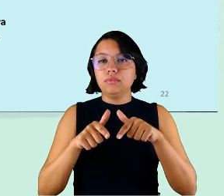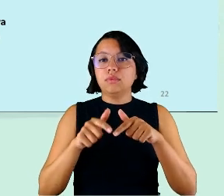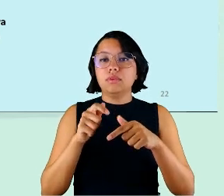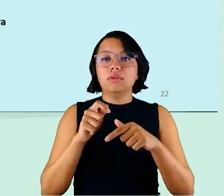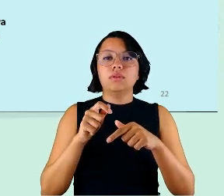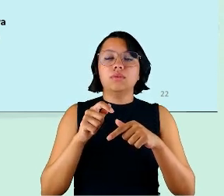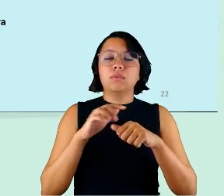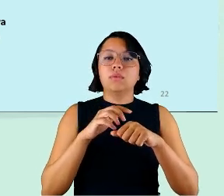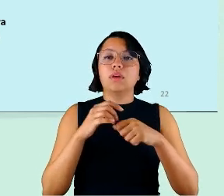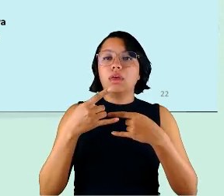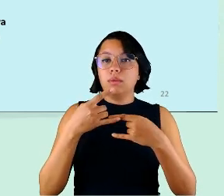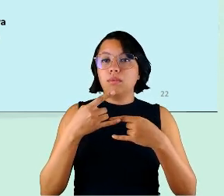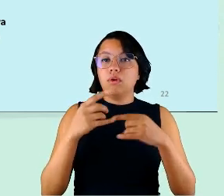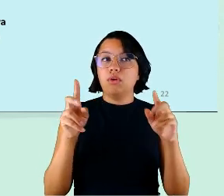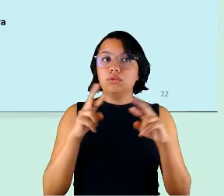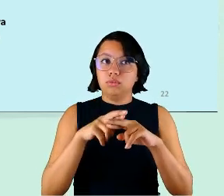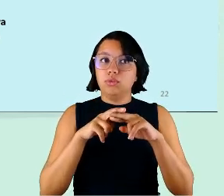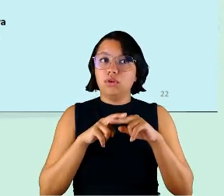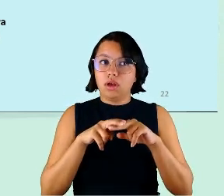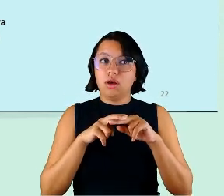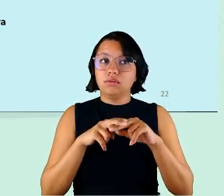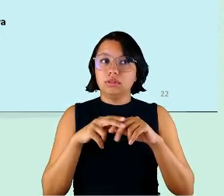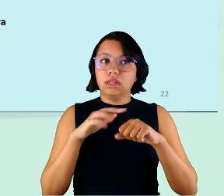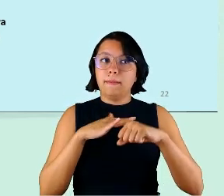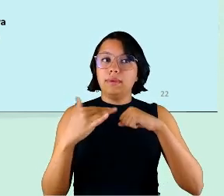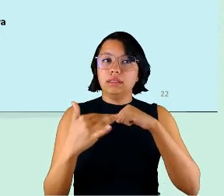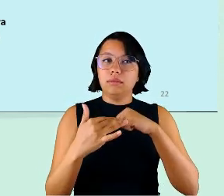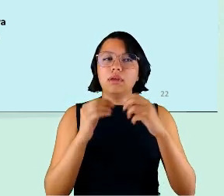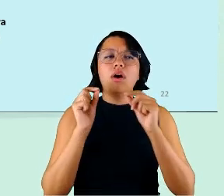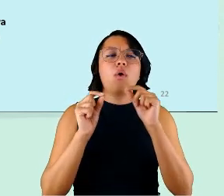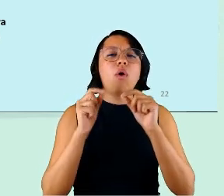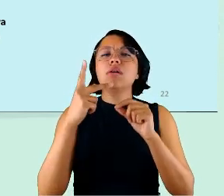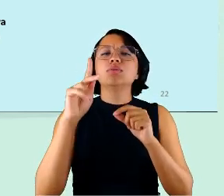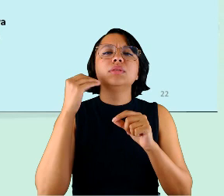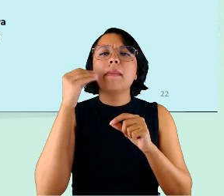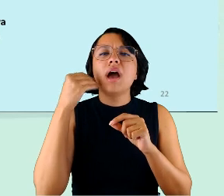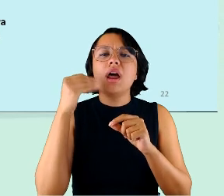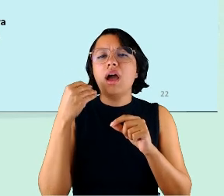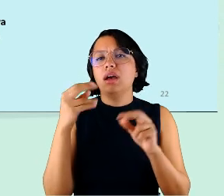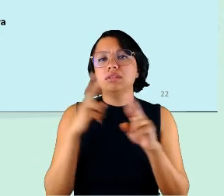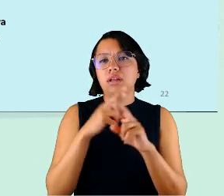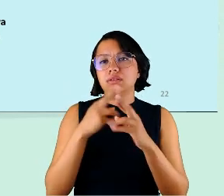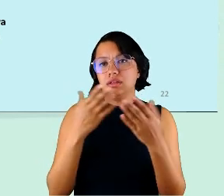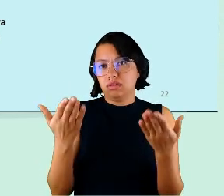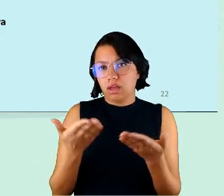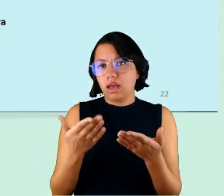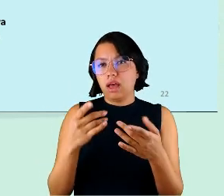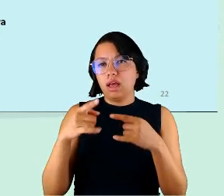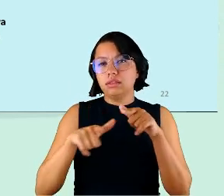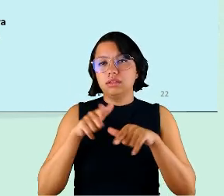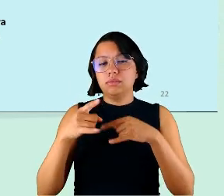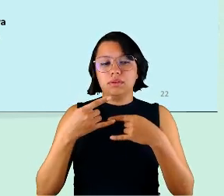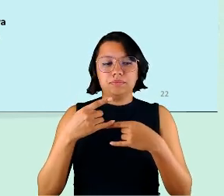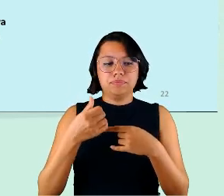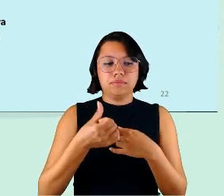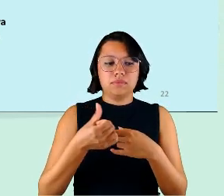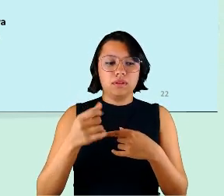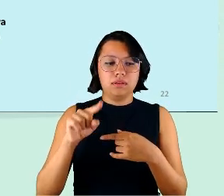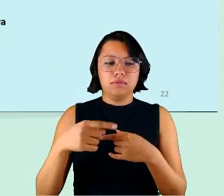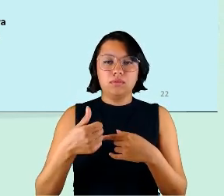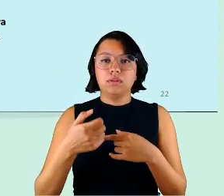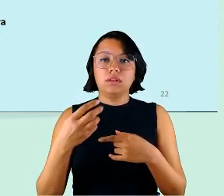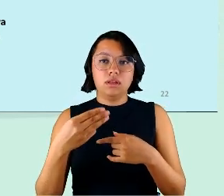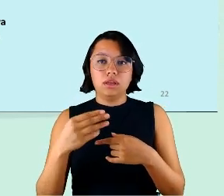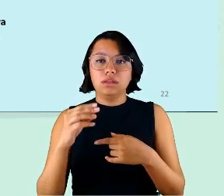qual era a experiência desse gestor na modalidade aí a gente vê que 63,13% dos